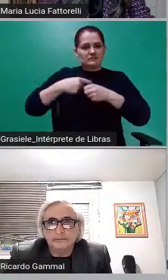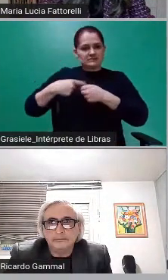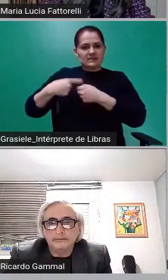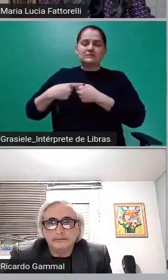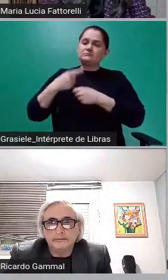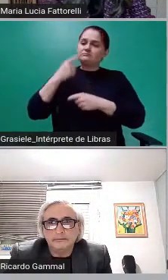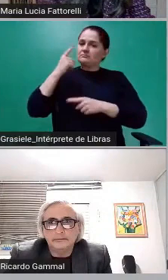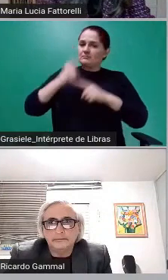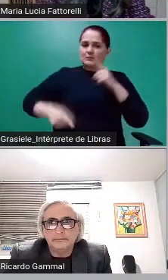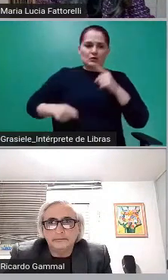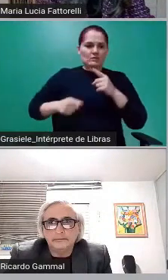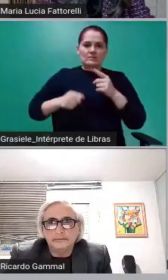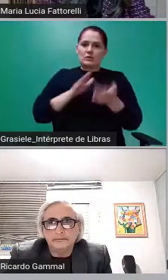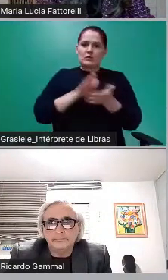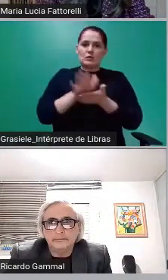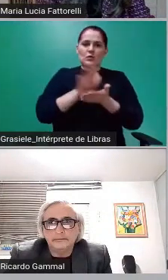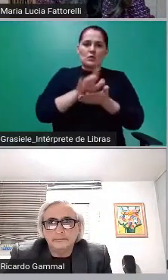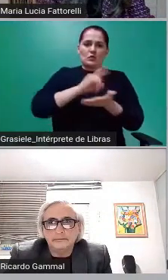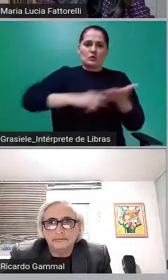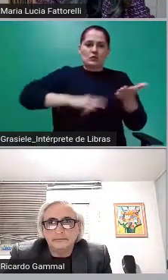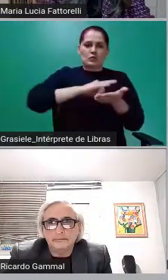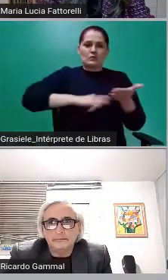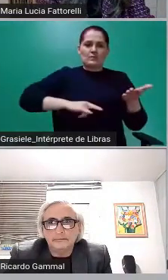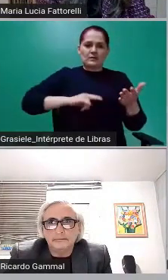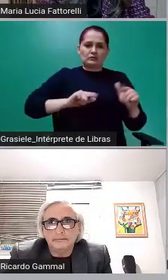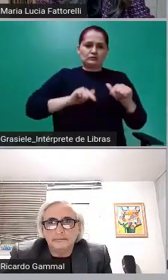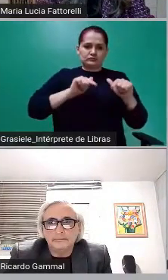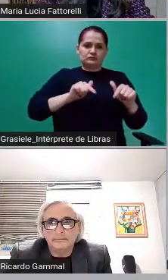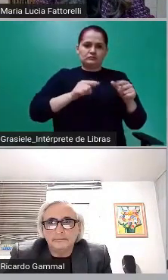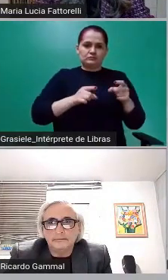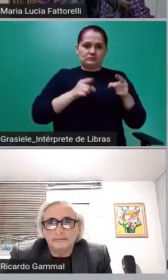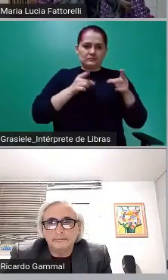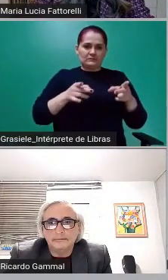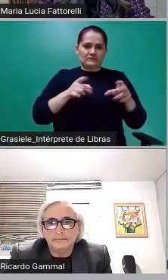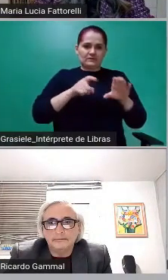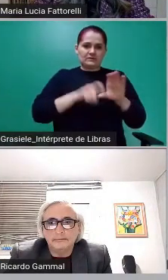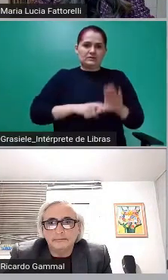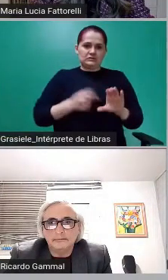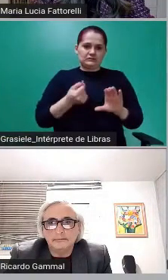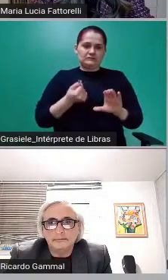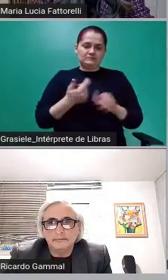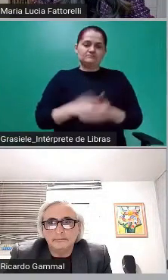Nós tivemos... Ih, pera um pouquinho agora, deixa eu ver como é que eu mudo o slide.